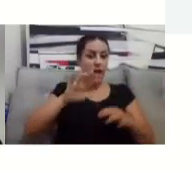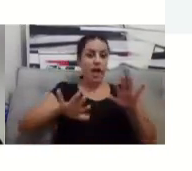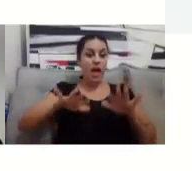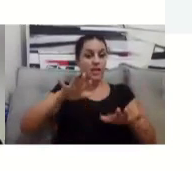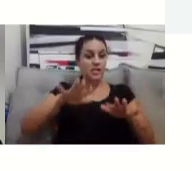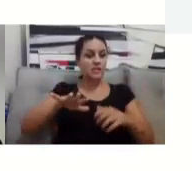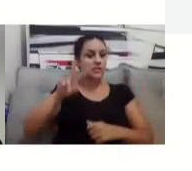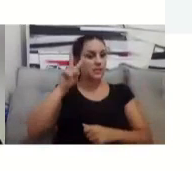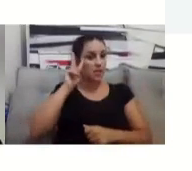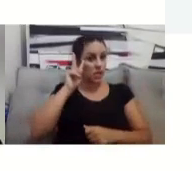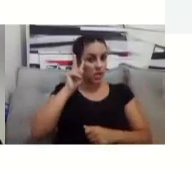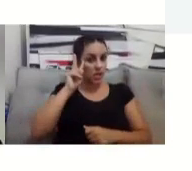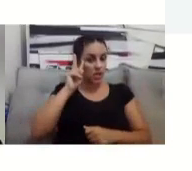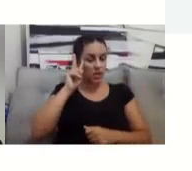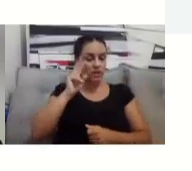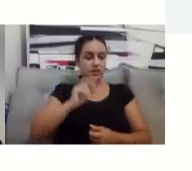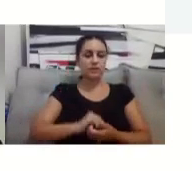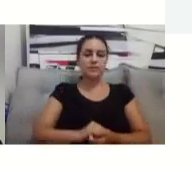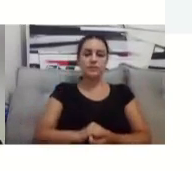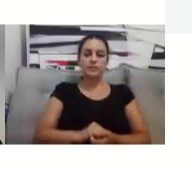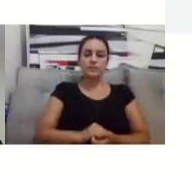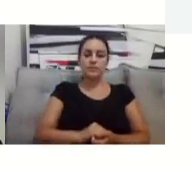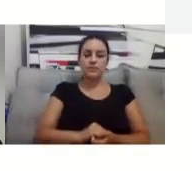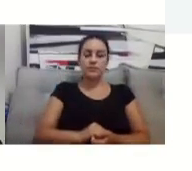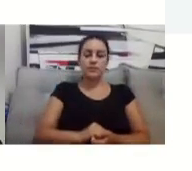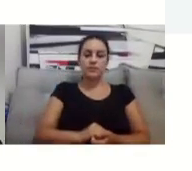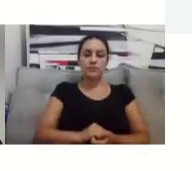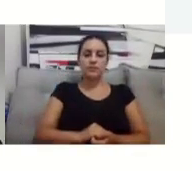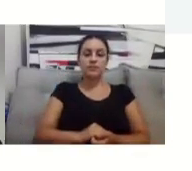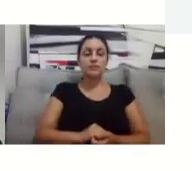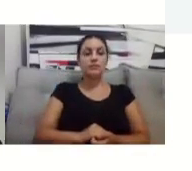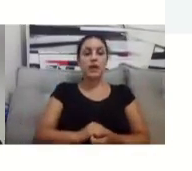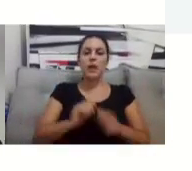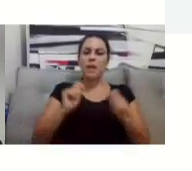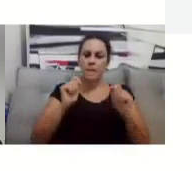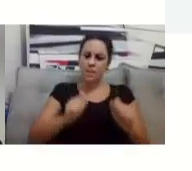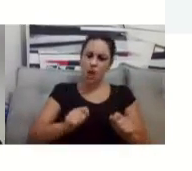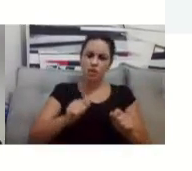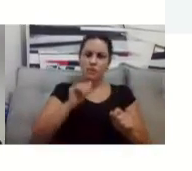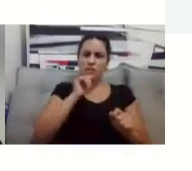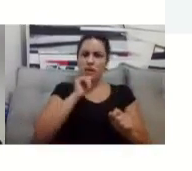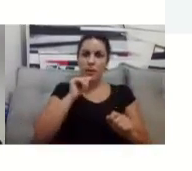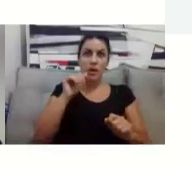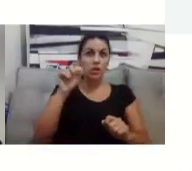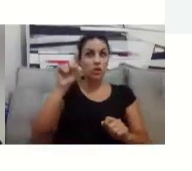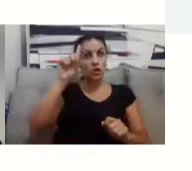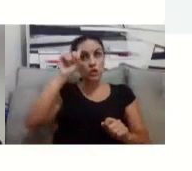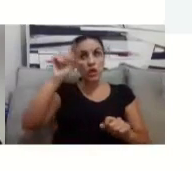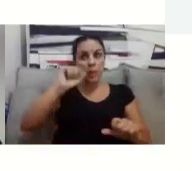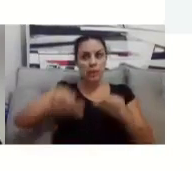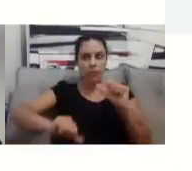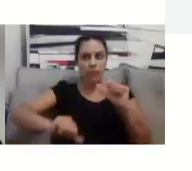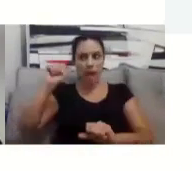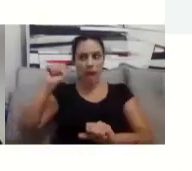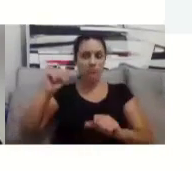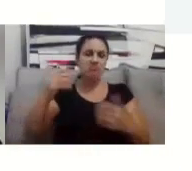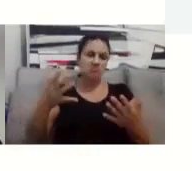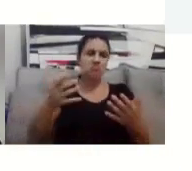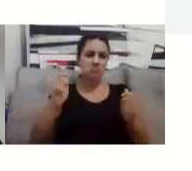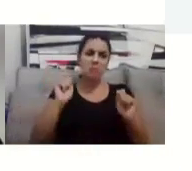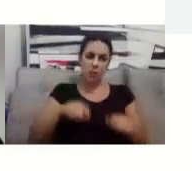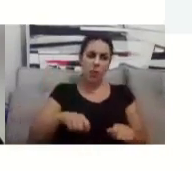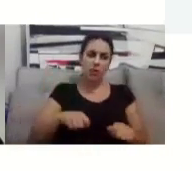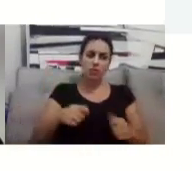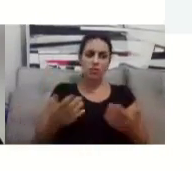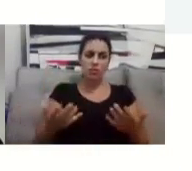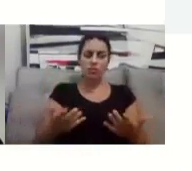tá? Pode haver aula em outro dia da semana? Excepcionalmente? Pode, inclusive, se eu não